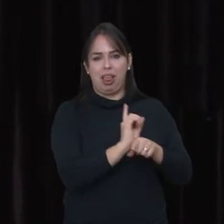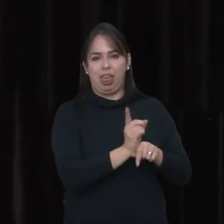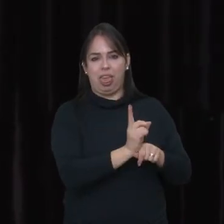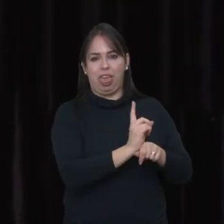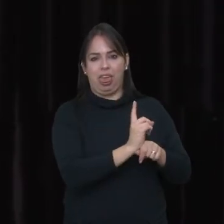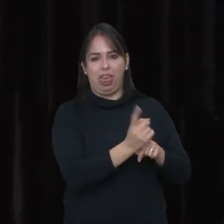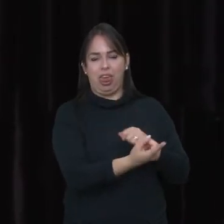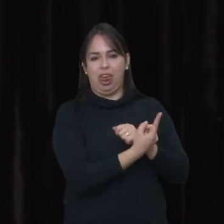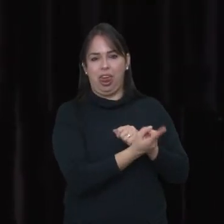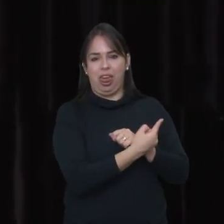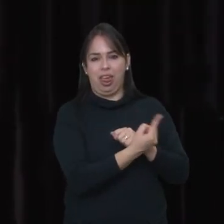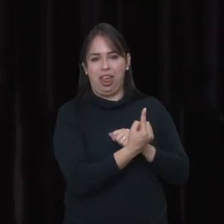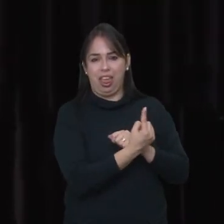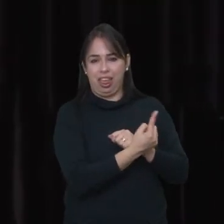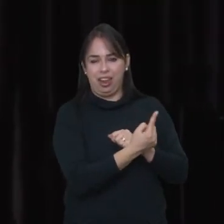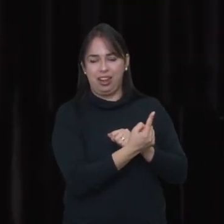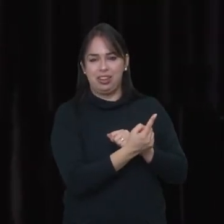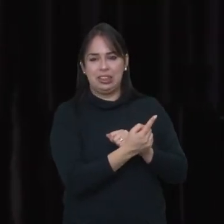vai ficar feliz em me ver